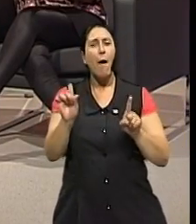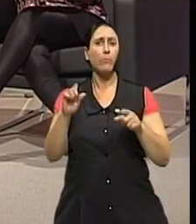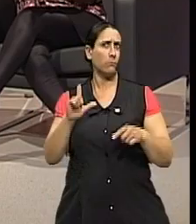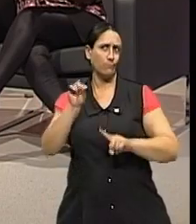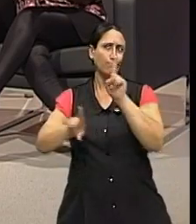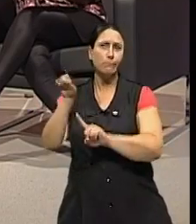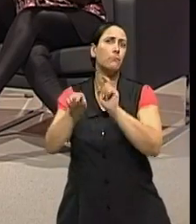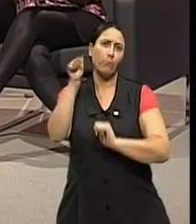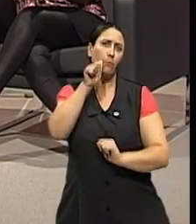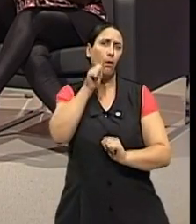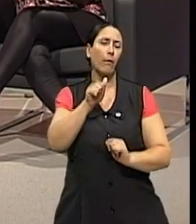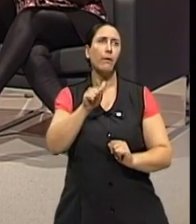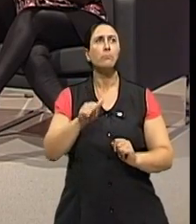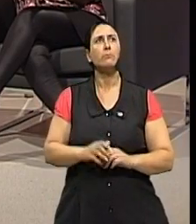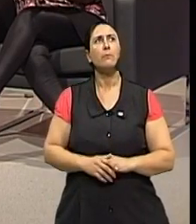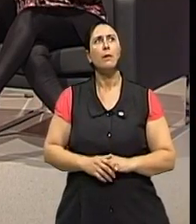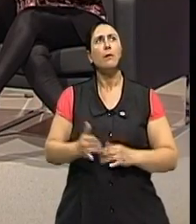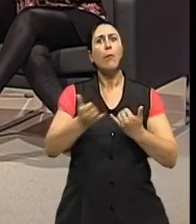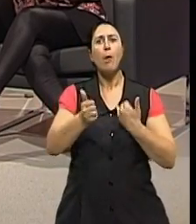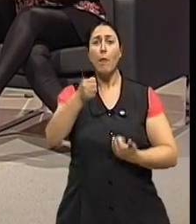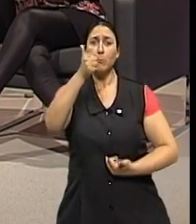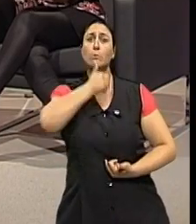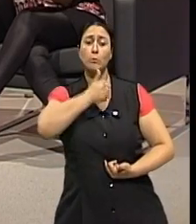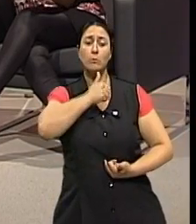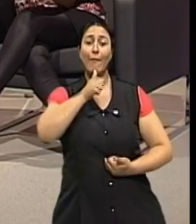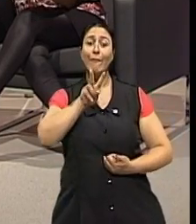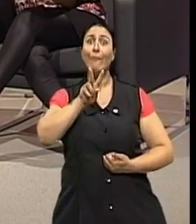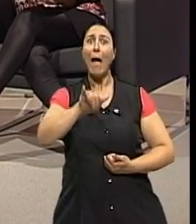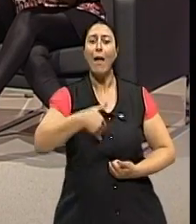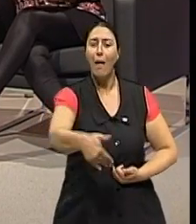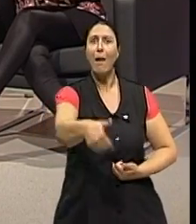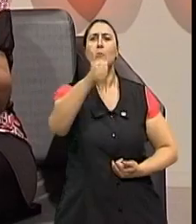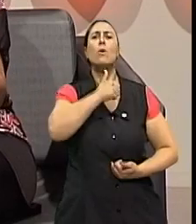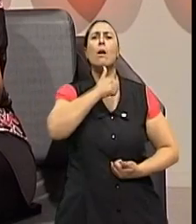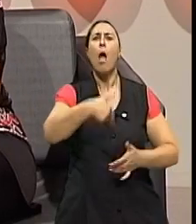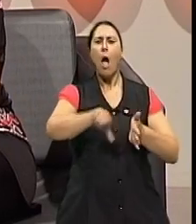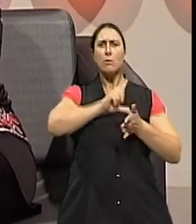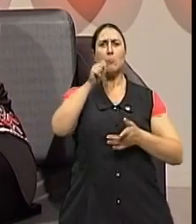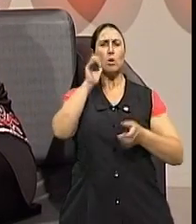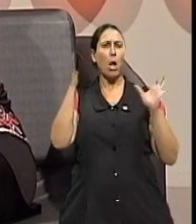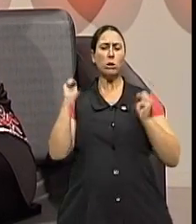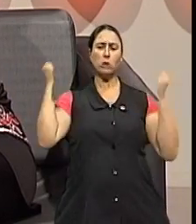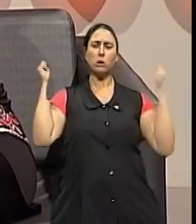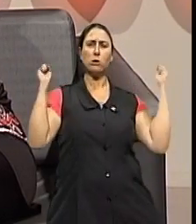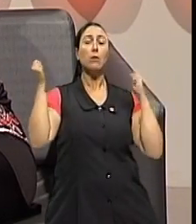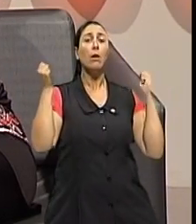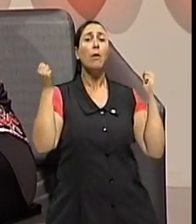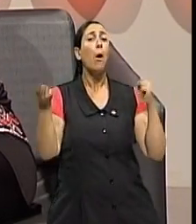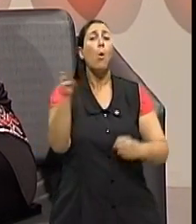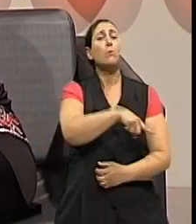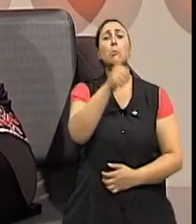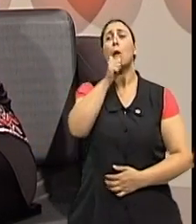exemplo, pré-menstrual, tem outras que não passam tanto. Nem por isso, esta vai deixar de buscar